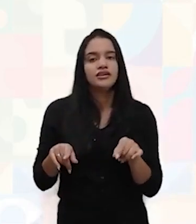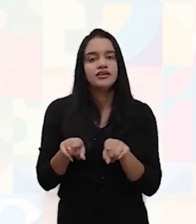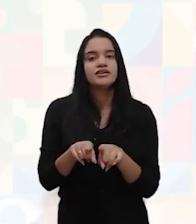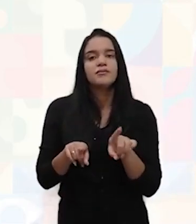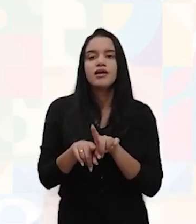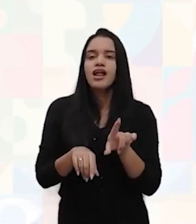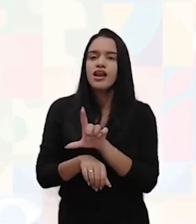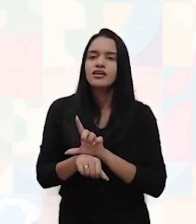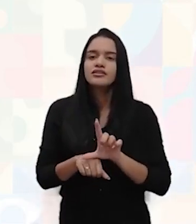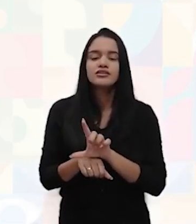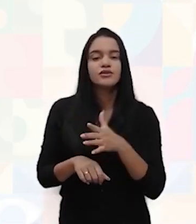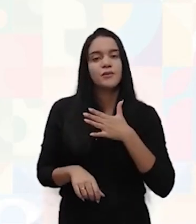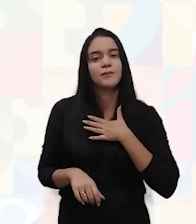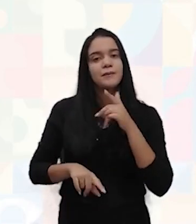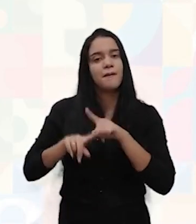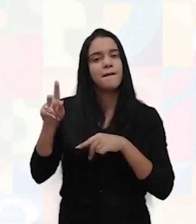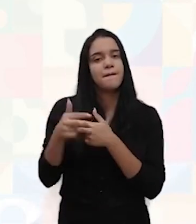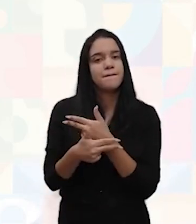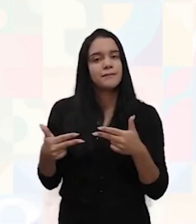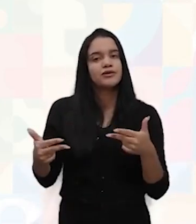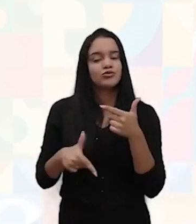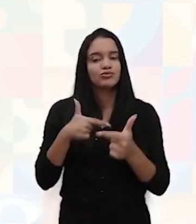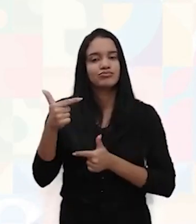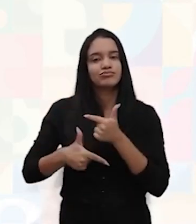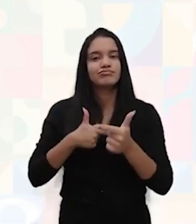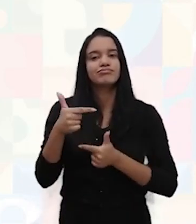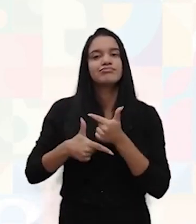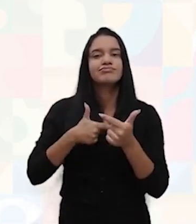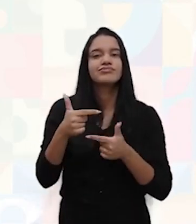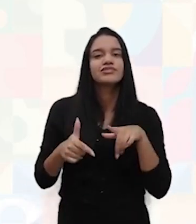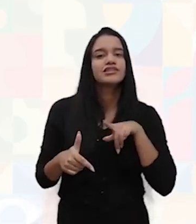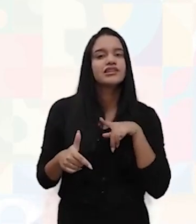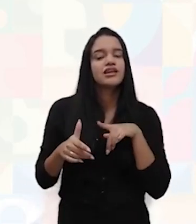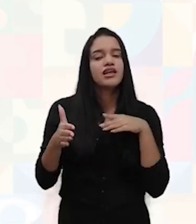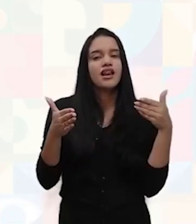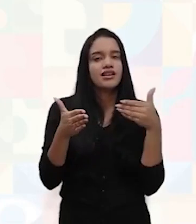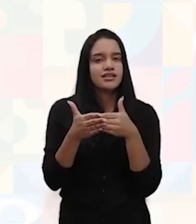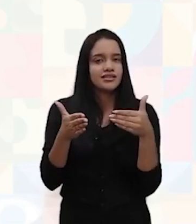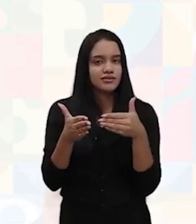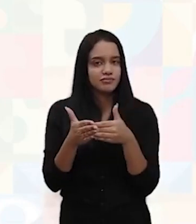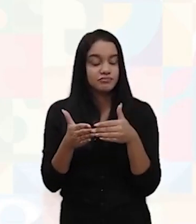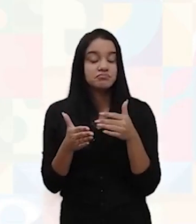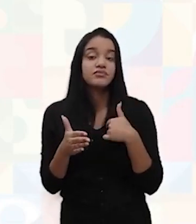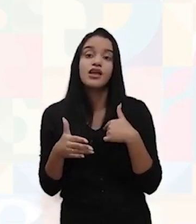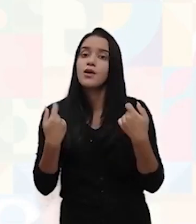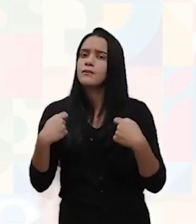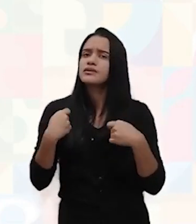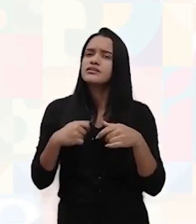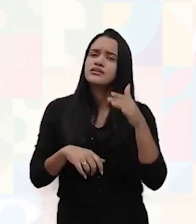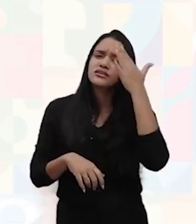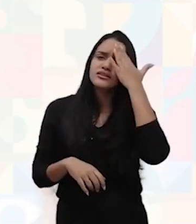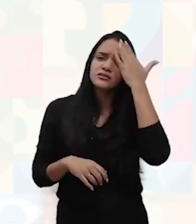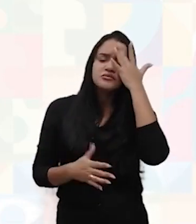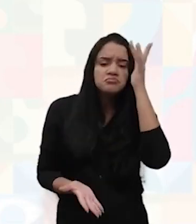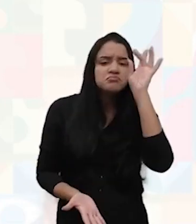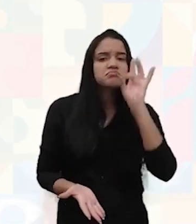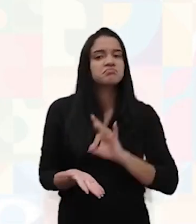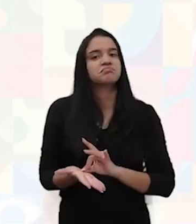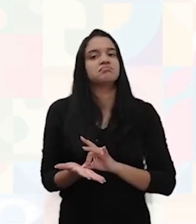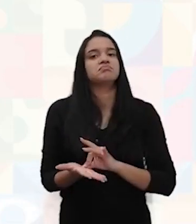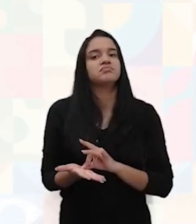legislação aplicada ao meu produto ou serviço? Existe algo que limita o meu campo de atuação? Eu preciso entender, de fato,